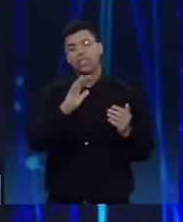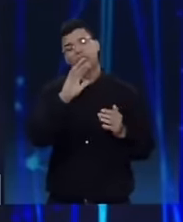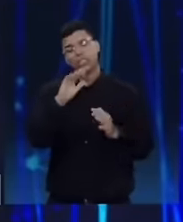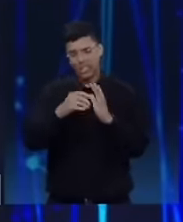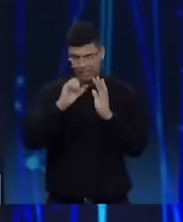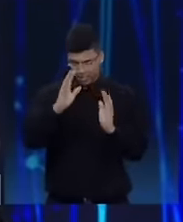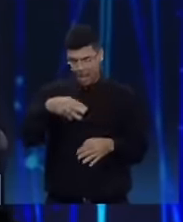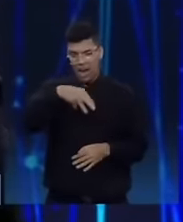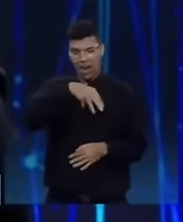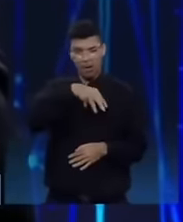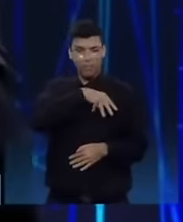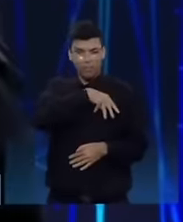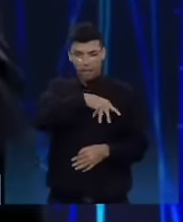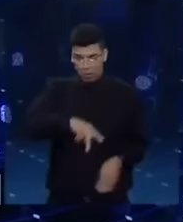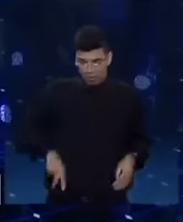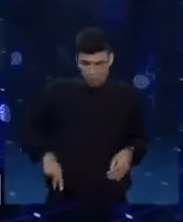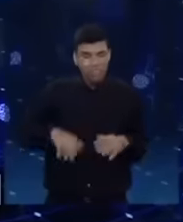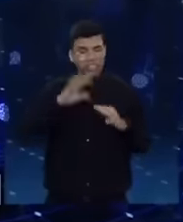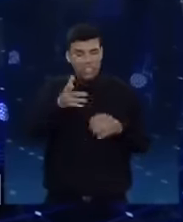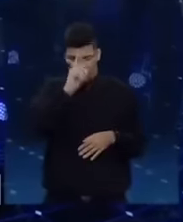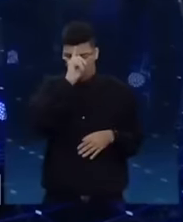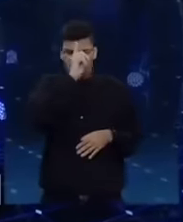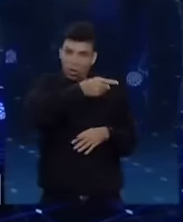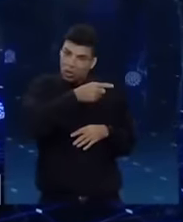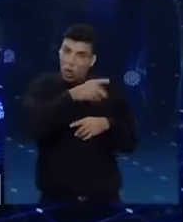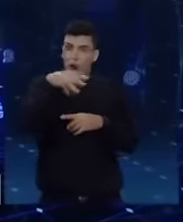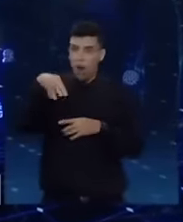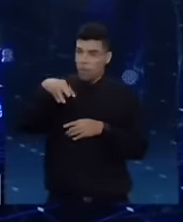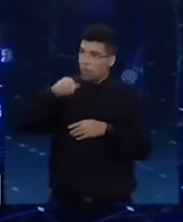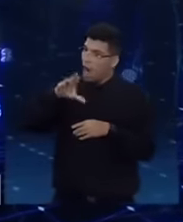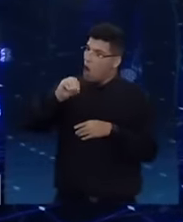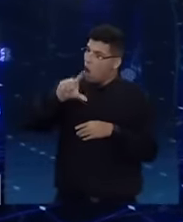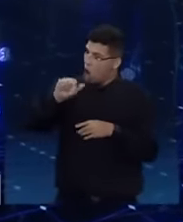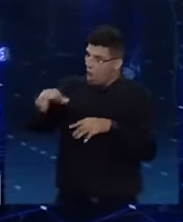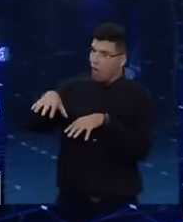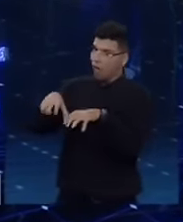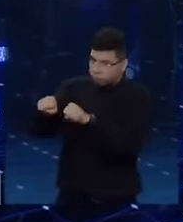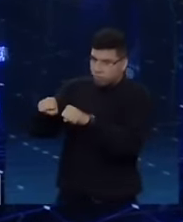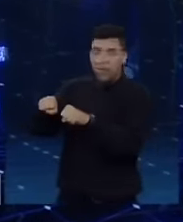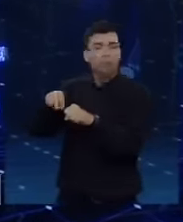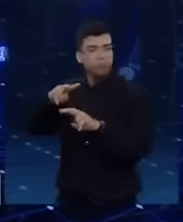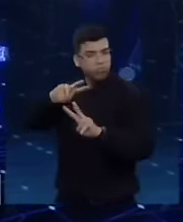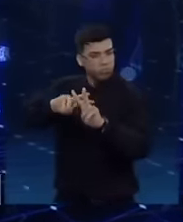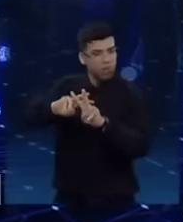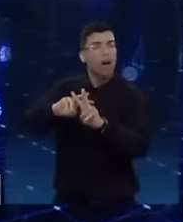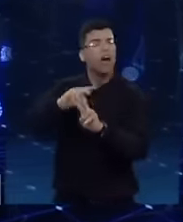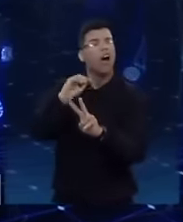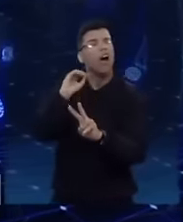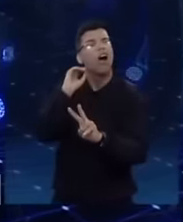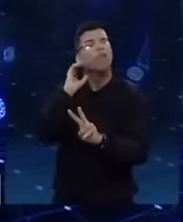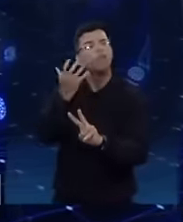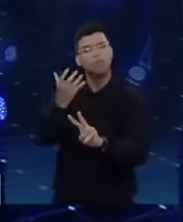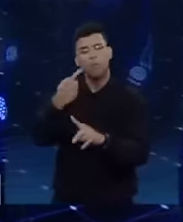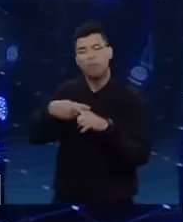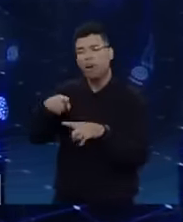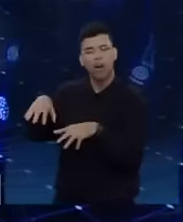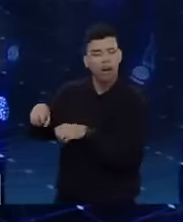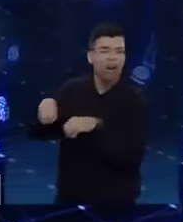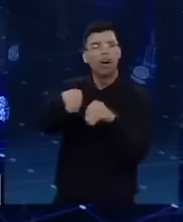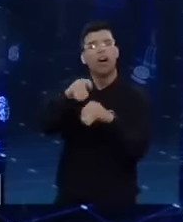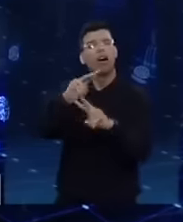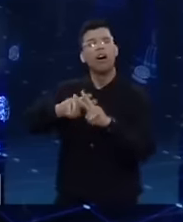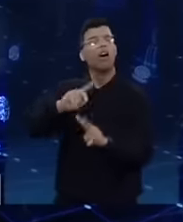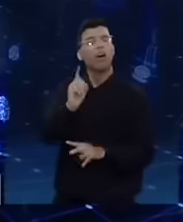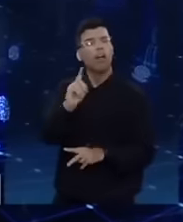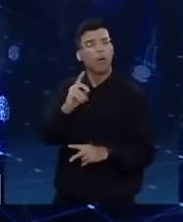do MP estadual para fazer isso? Era simpatia, amizade, ou um grande acordo naquele momento, juntamente com o